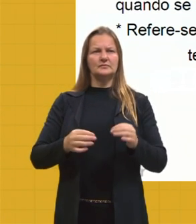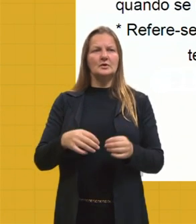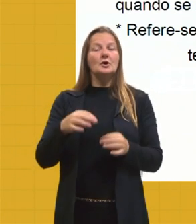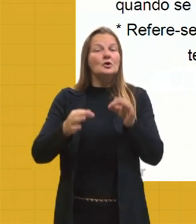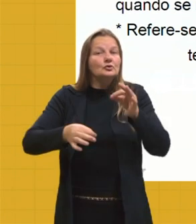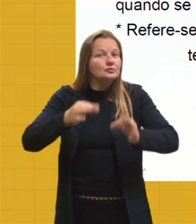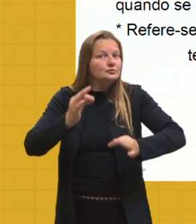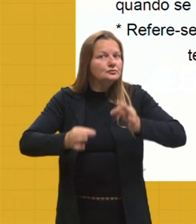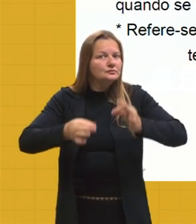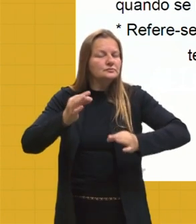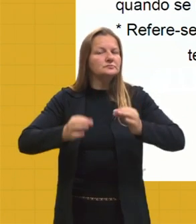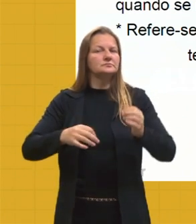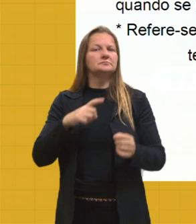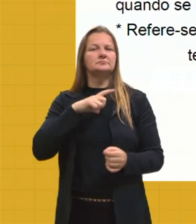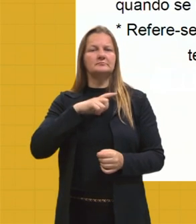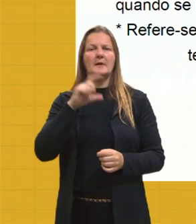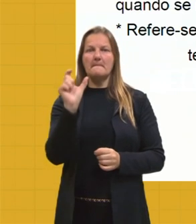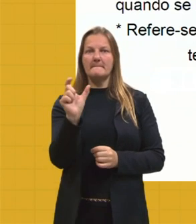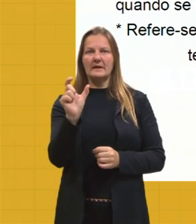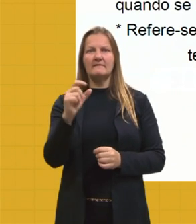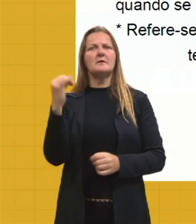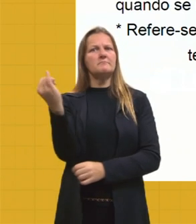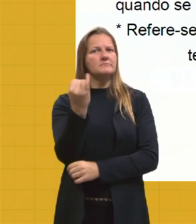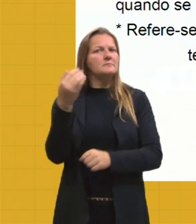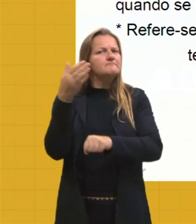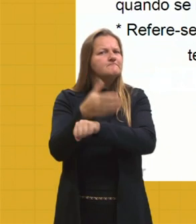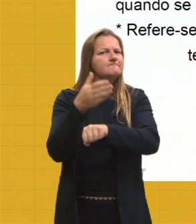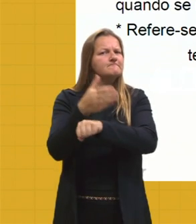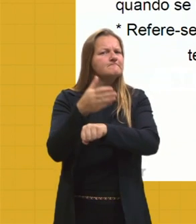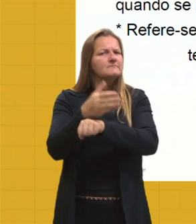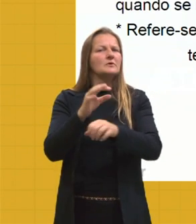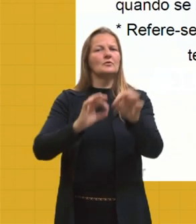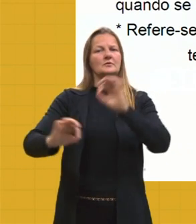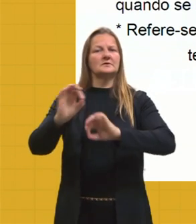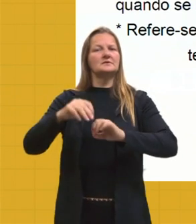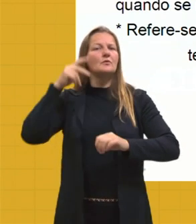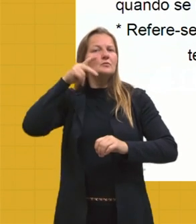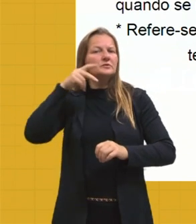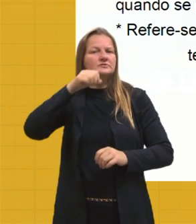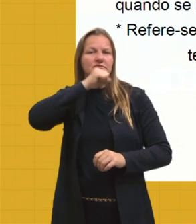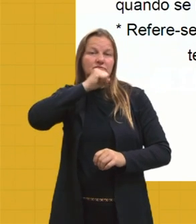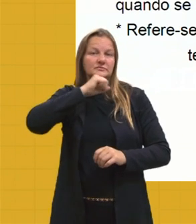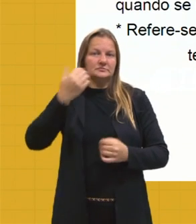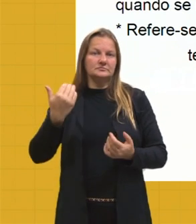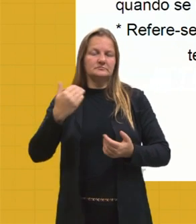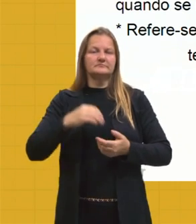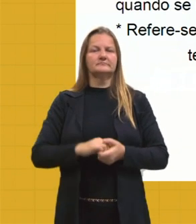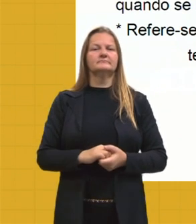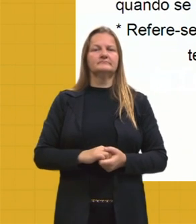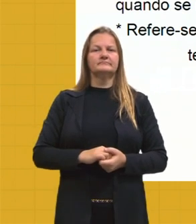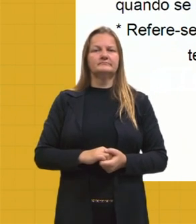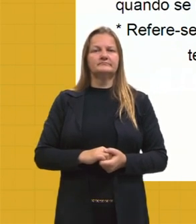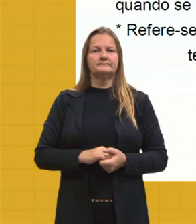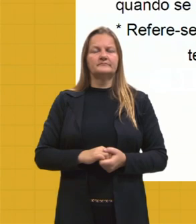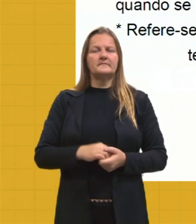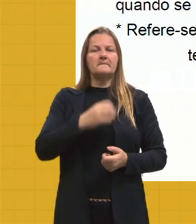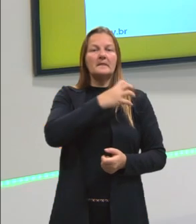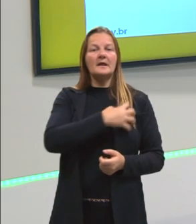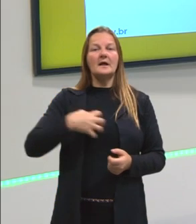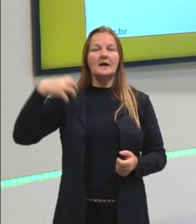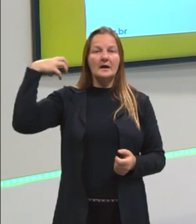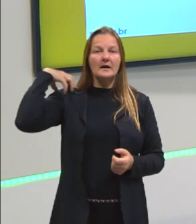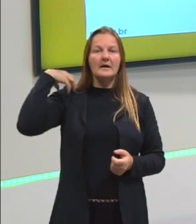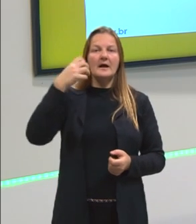justiça, justa, é muito presente na política antiga. A gente vai ver nessa sequência o Aristóteles,